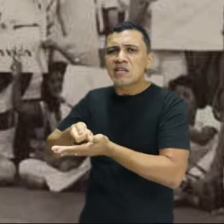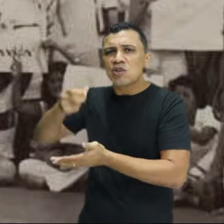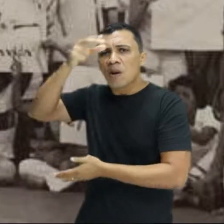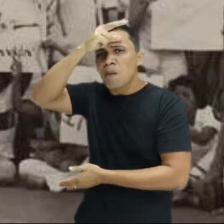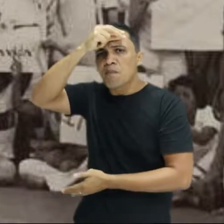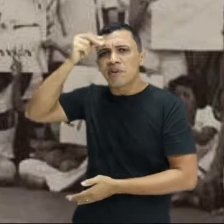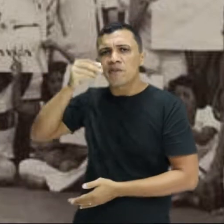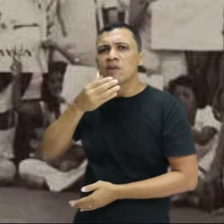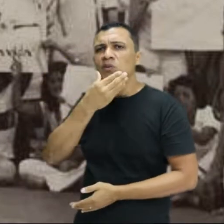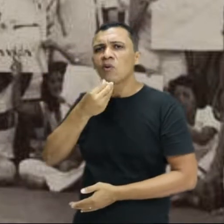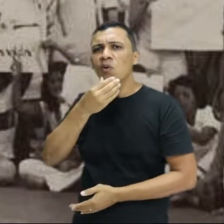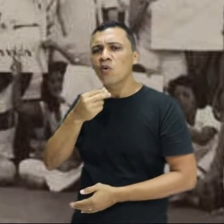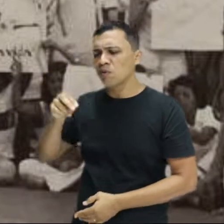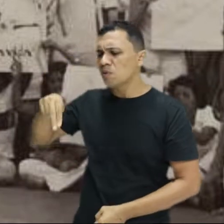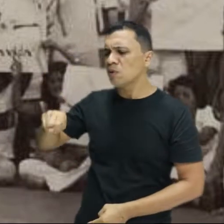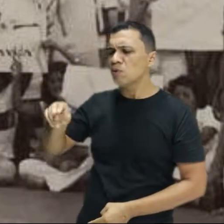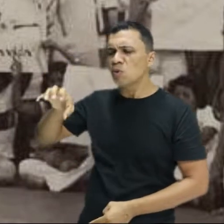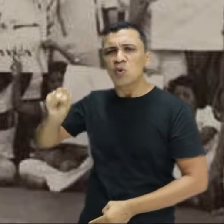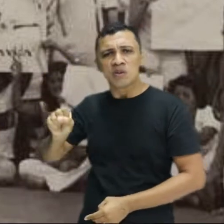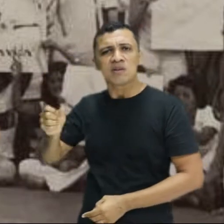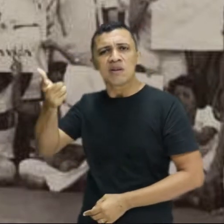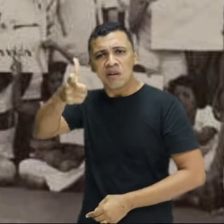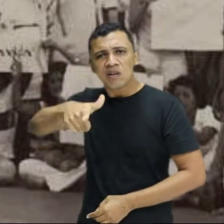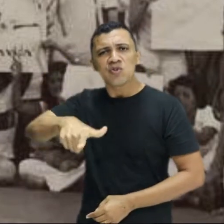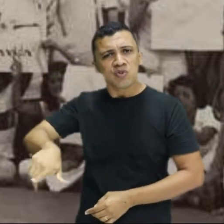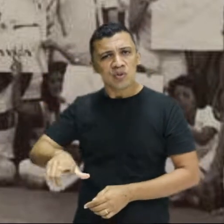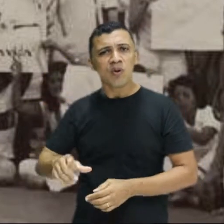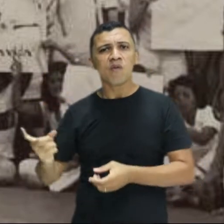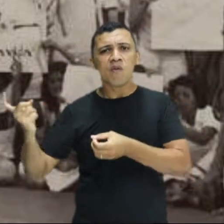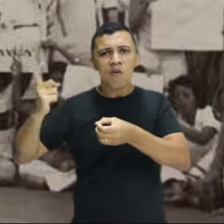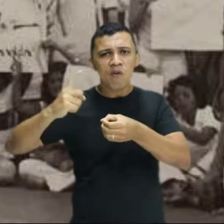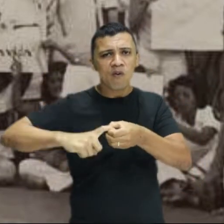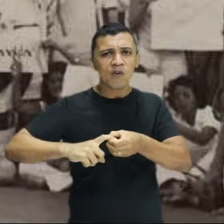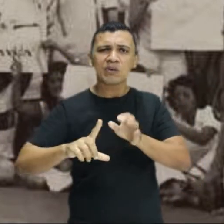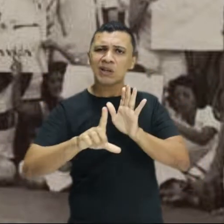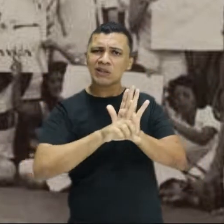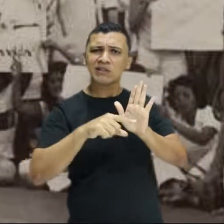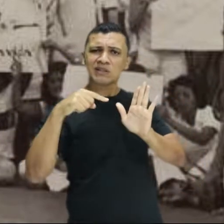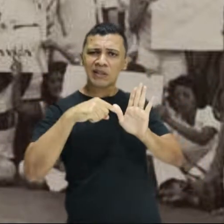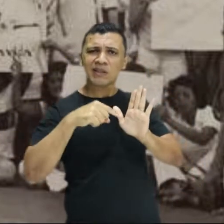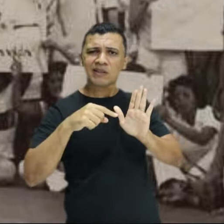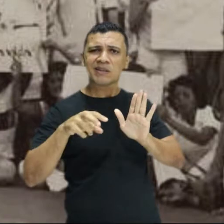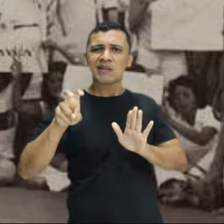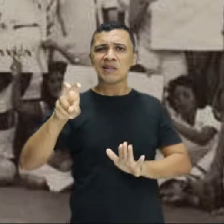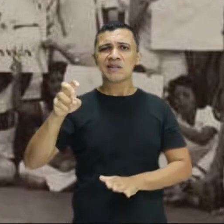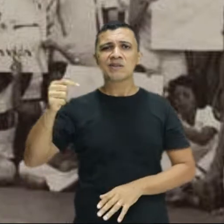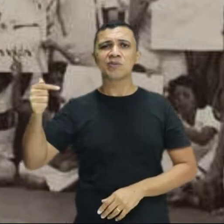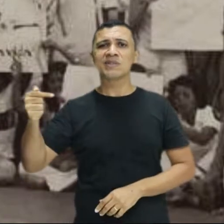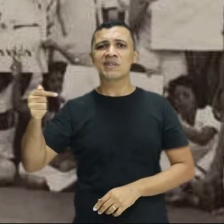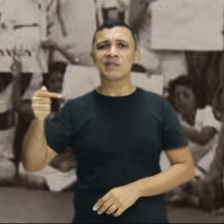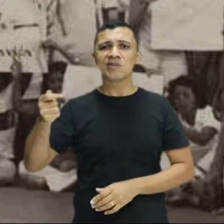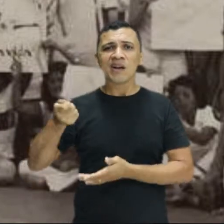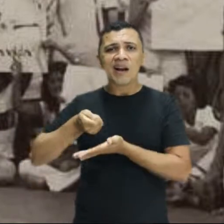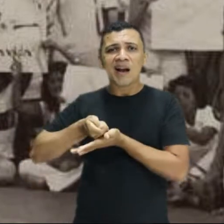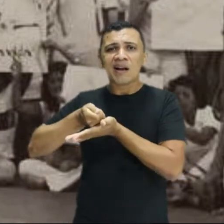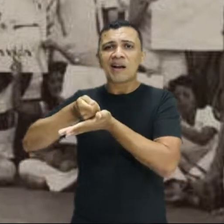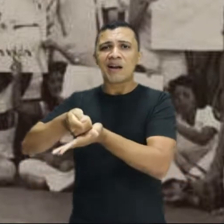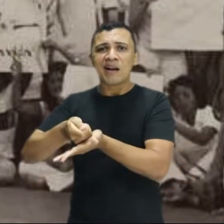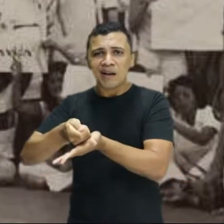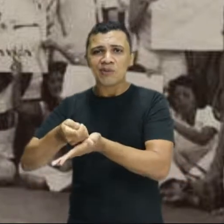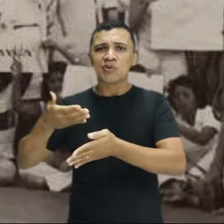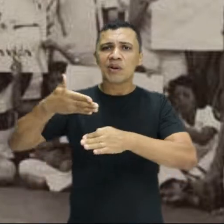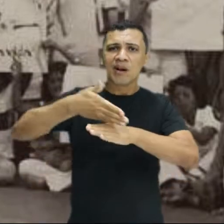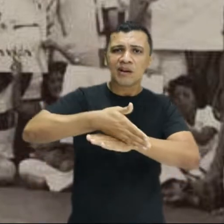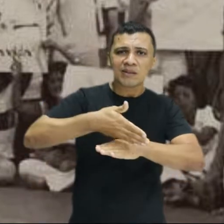Luís, Lereno Nunes, colocasse novamente em vigor aquela lei lá que a gente citou no começo, de 57, que garantia o acesso